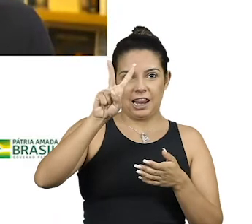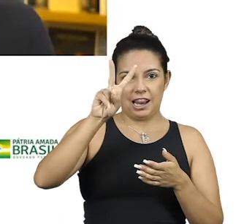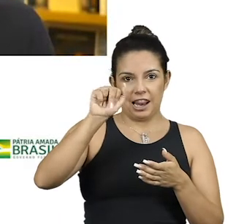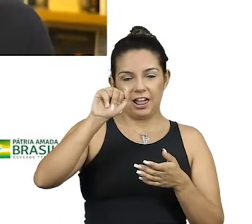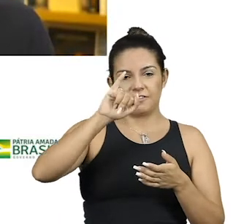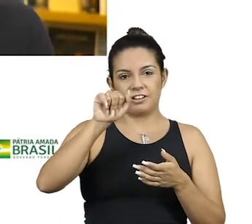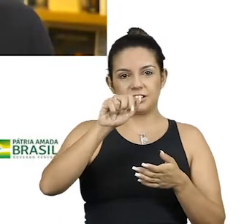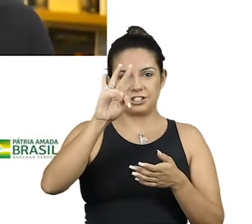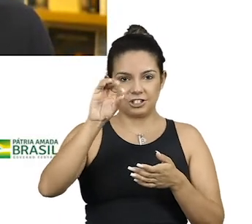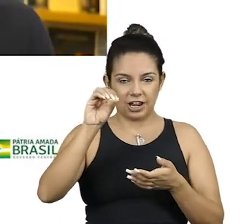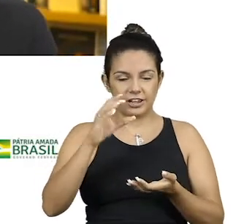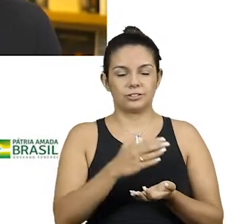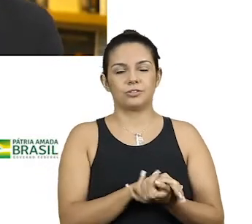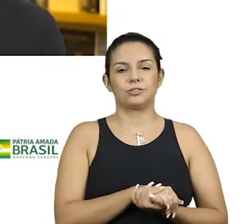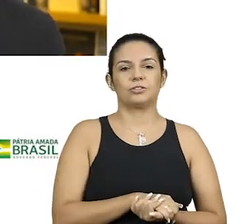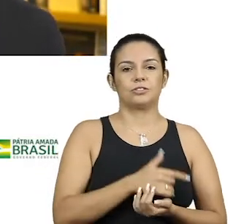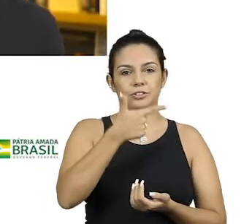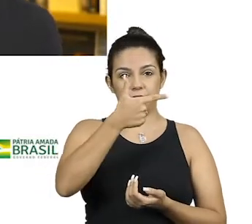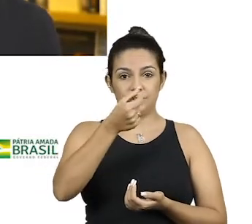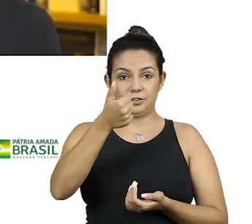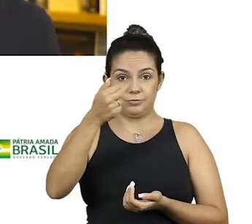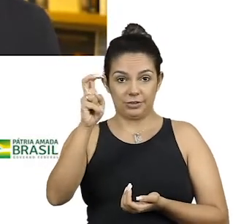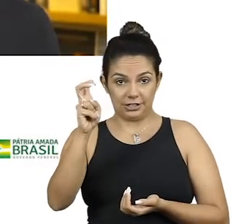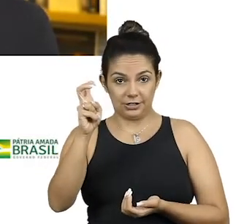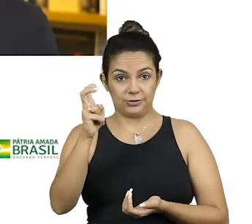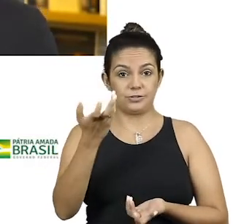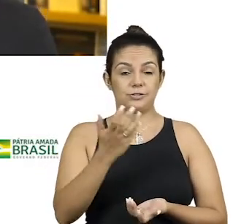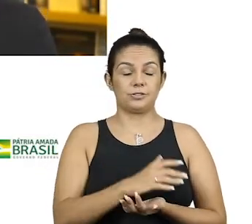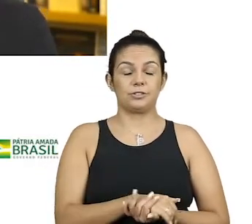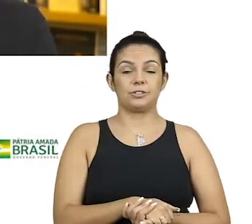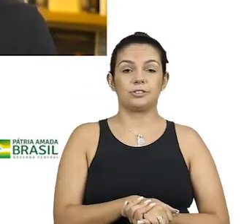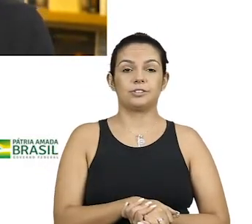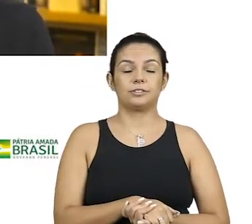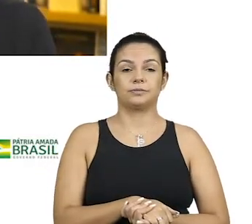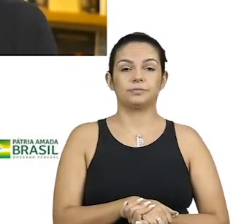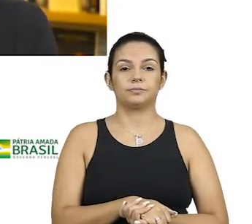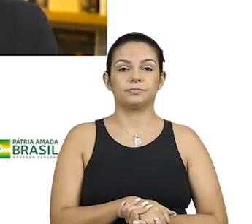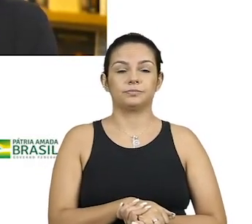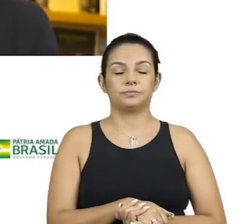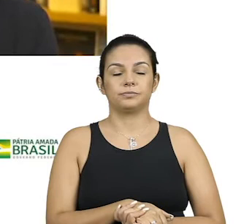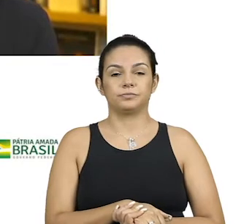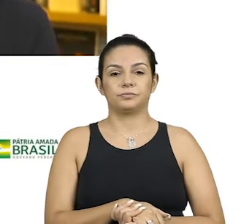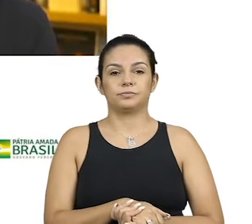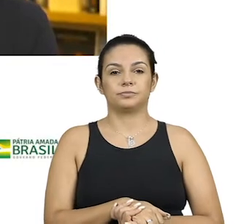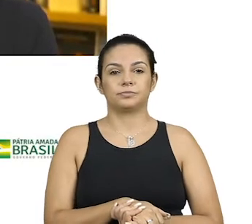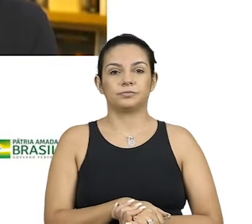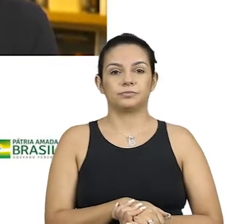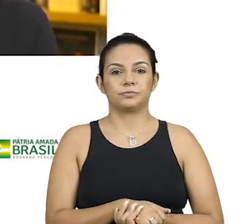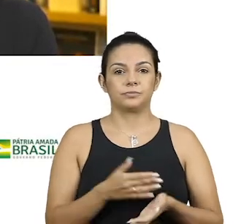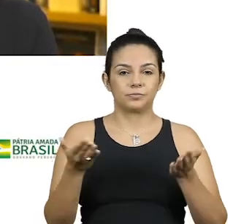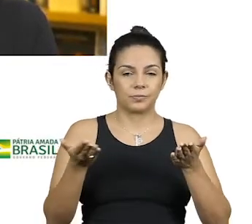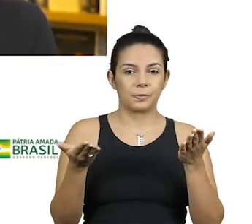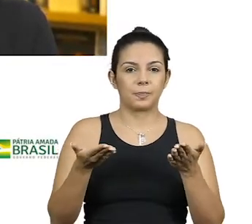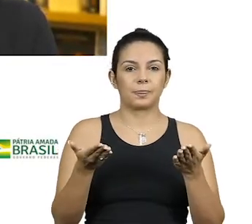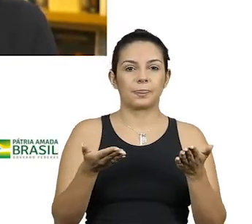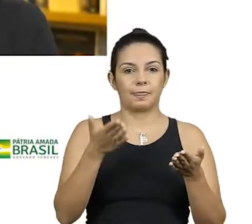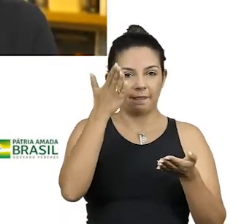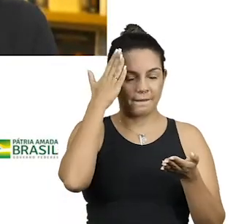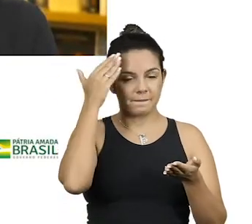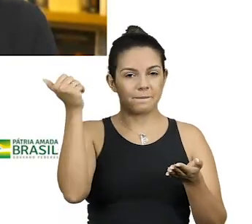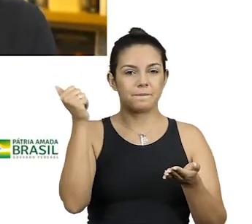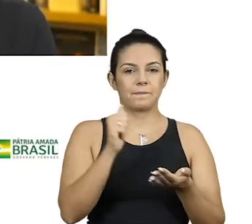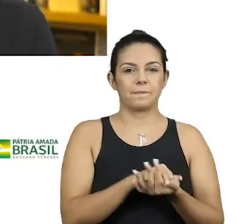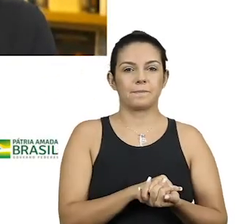passar sem falar. Em 2015, o advento à Lava Jato. Agora, você sabe